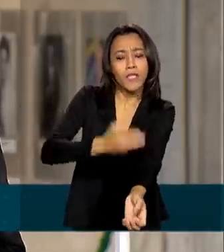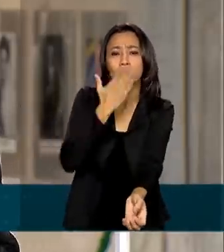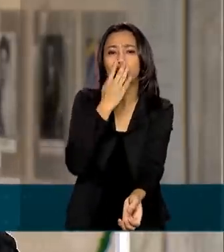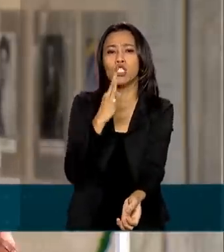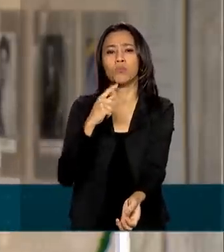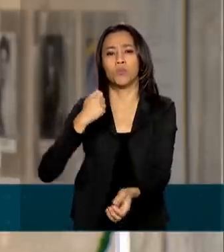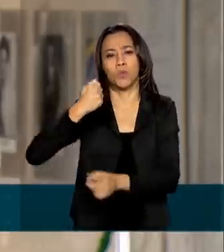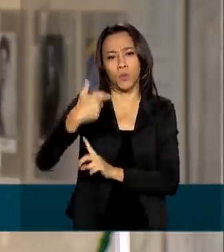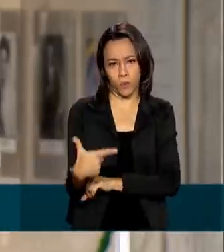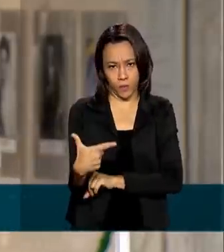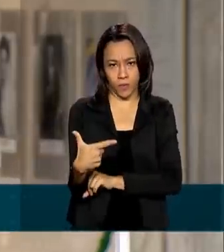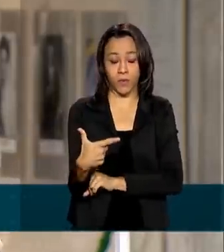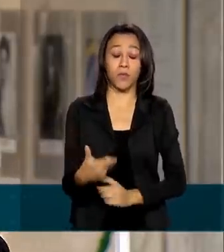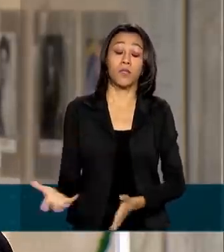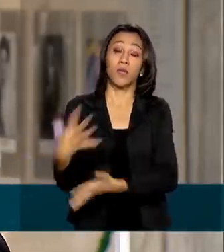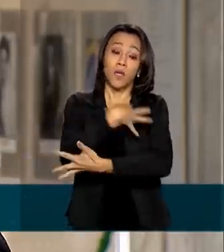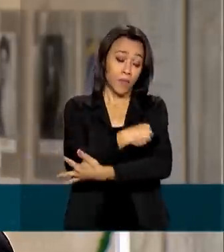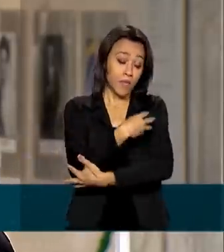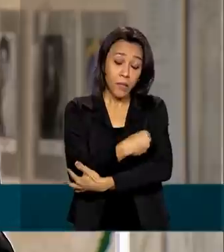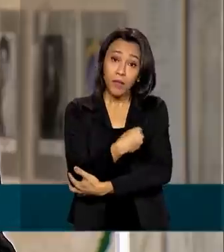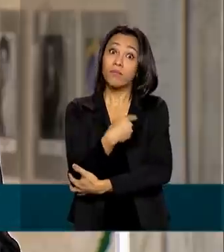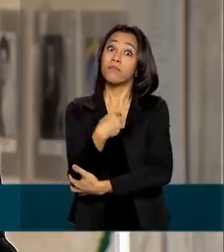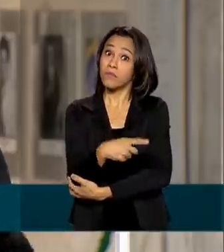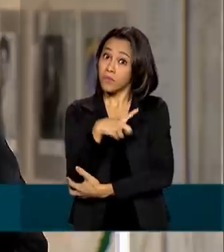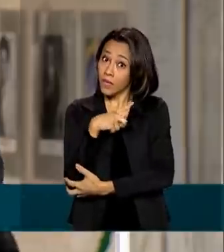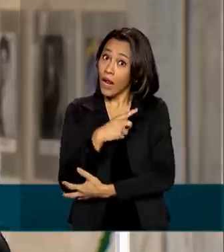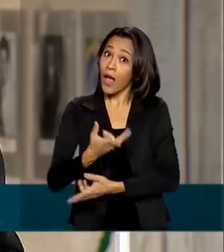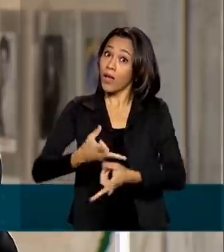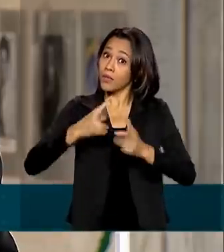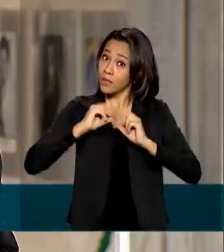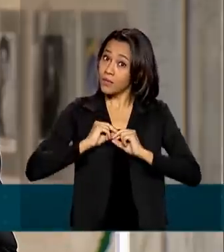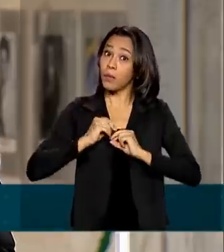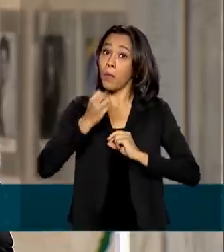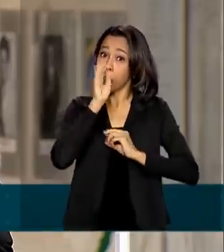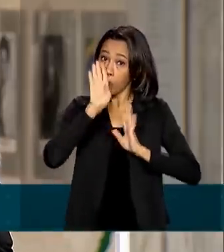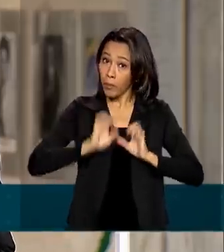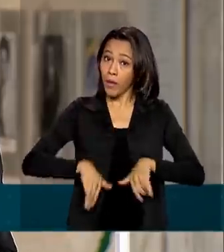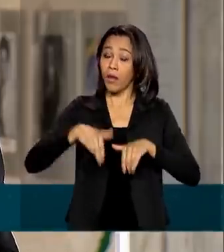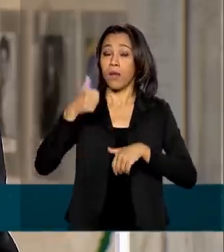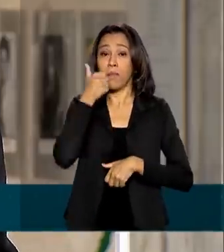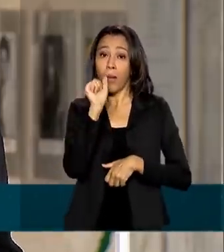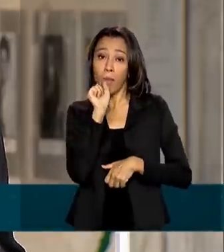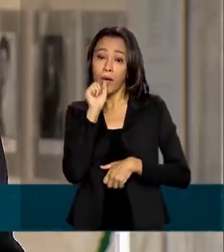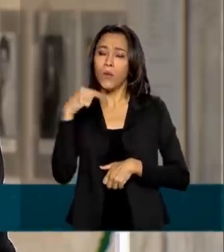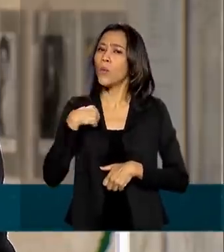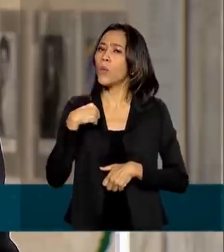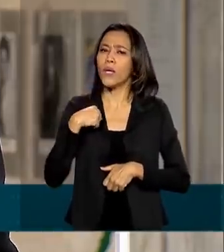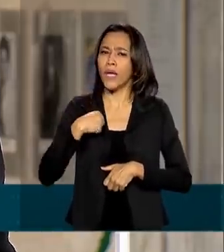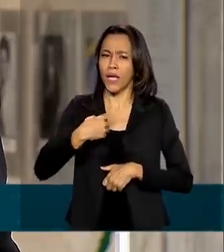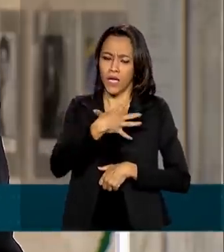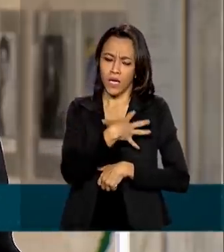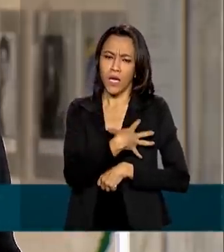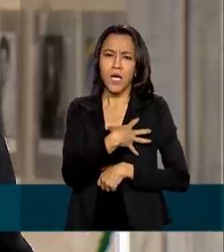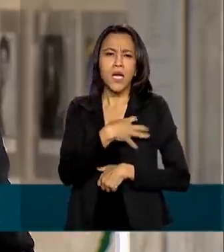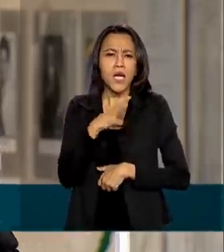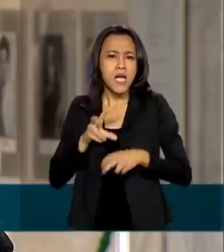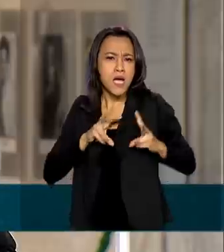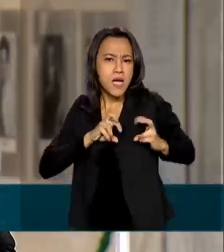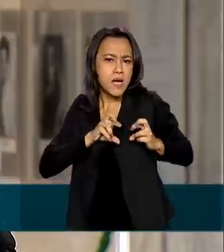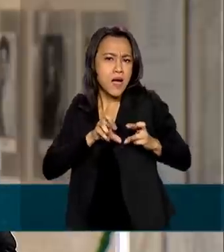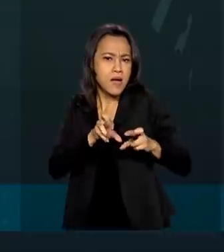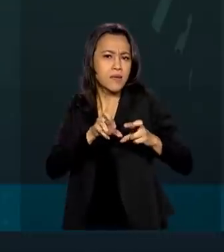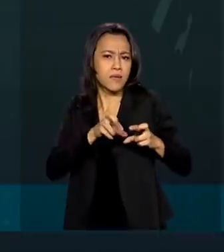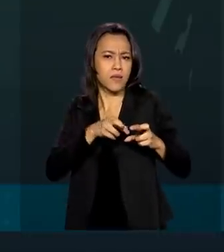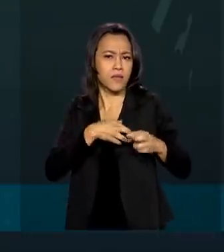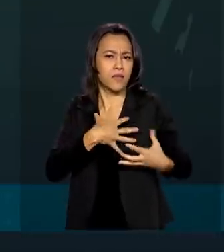O aleitamento materno também traz benefícios para a mãe, ao diminuir as chances da mulher desenvolver câncer de mama e de